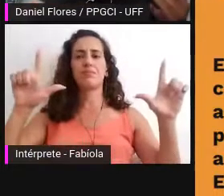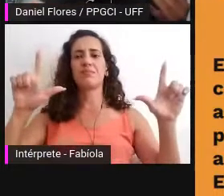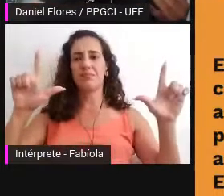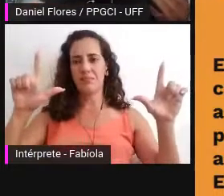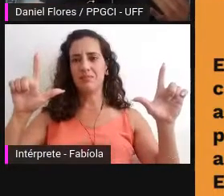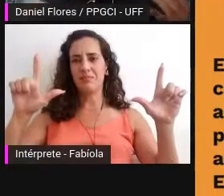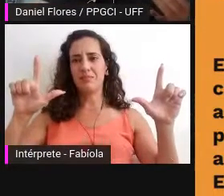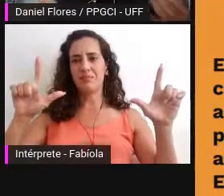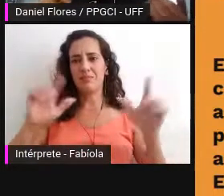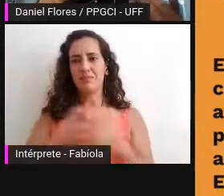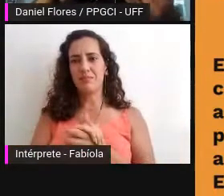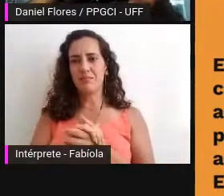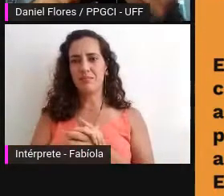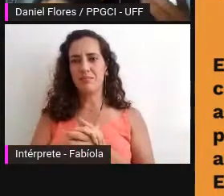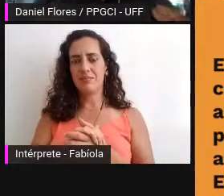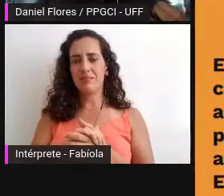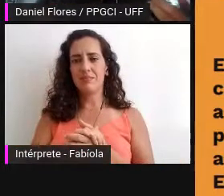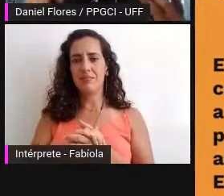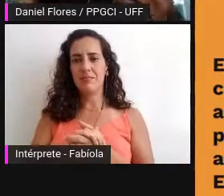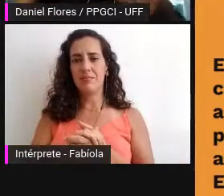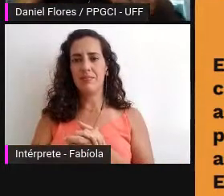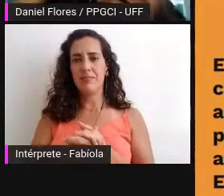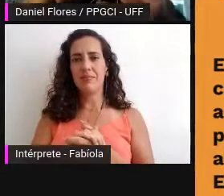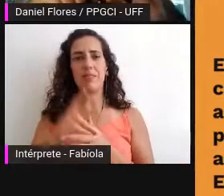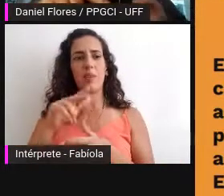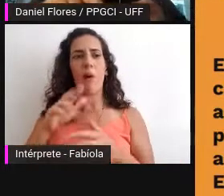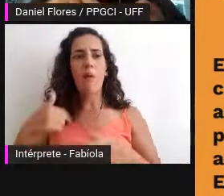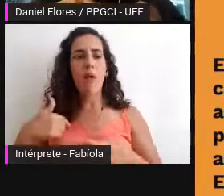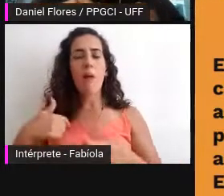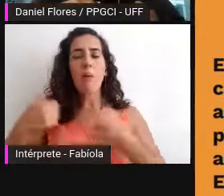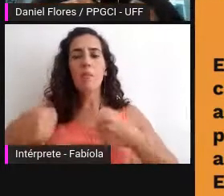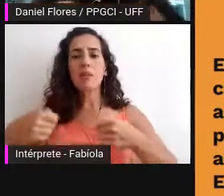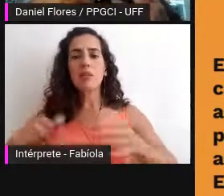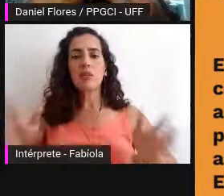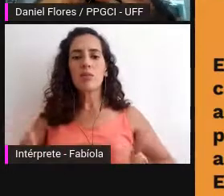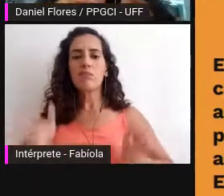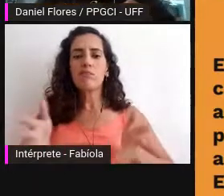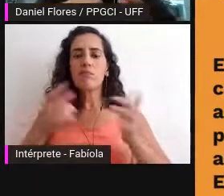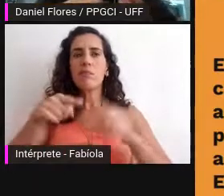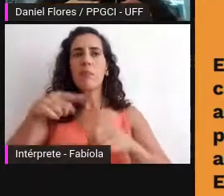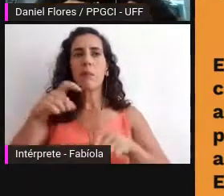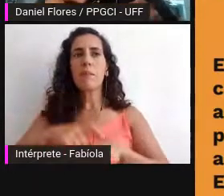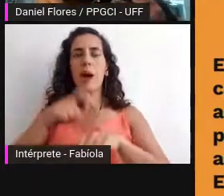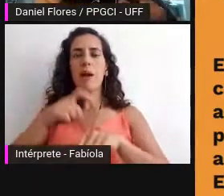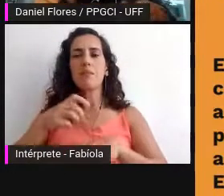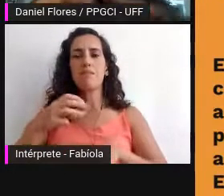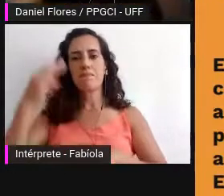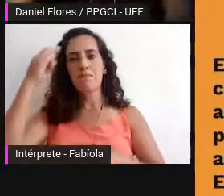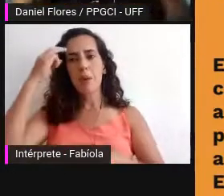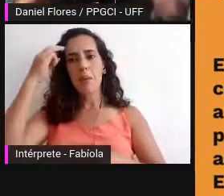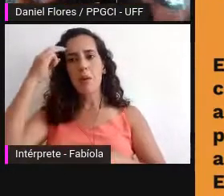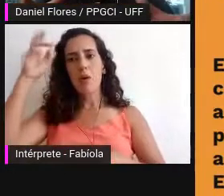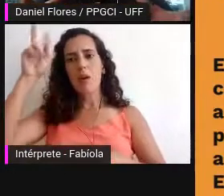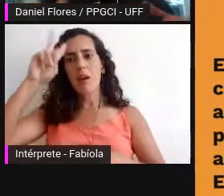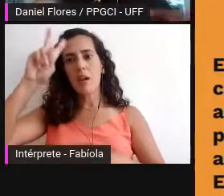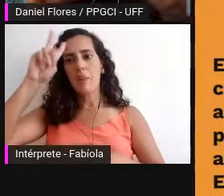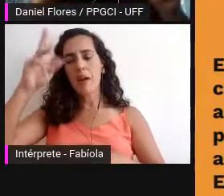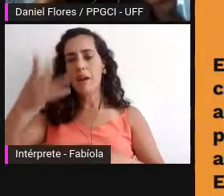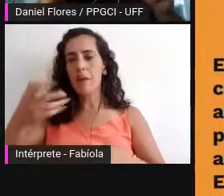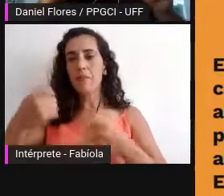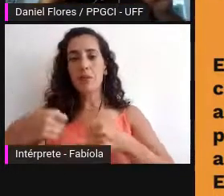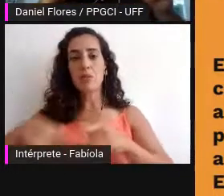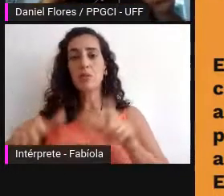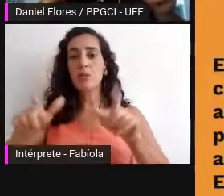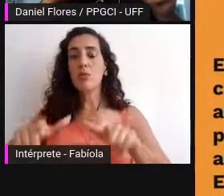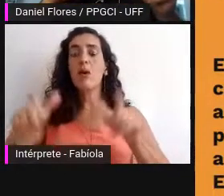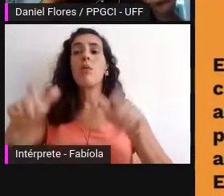ressignificada estimulada rememorizada rememorada perdão ela precisa de um lugar e esse